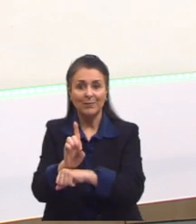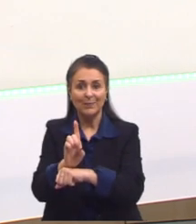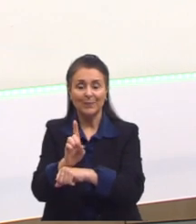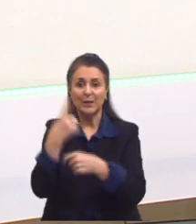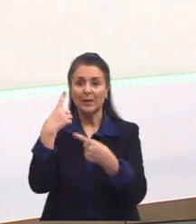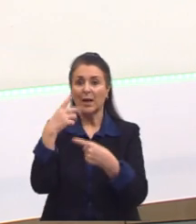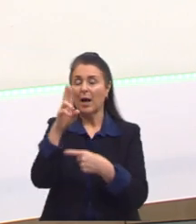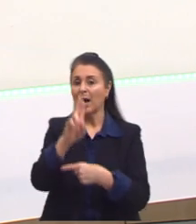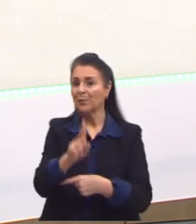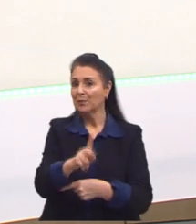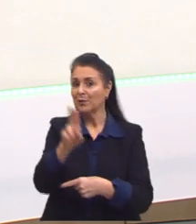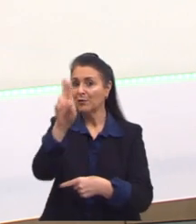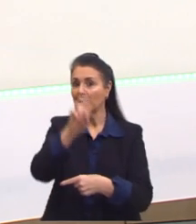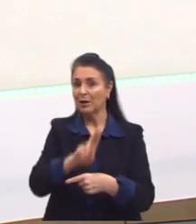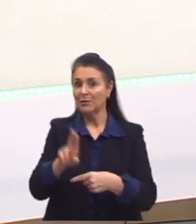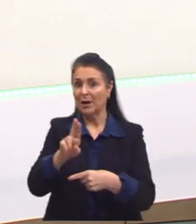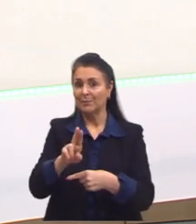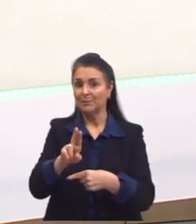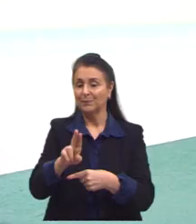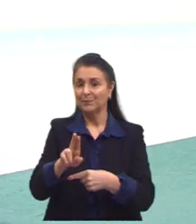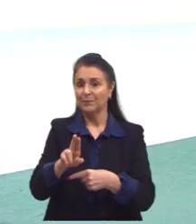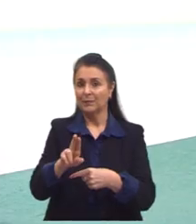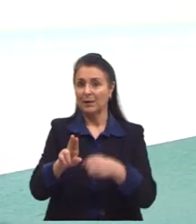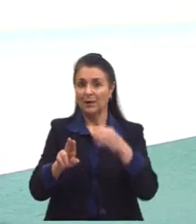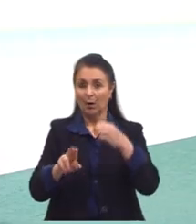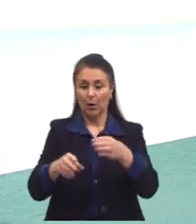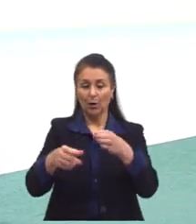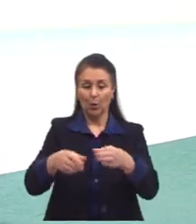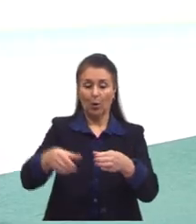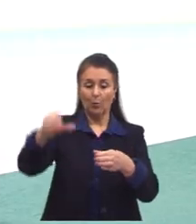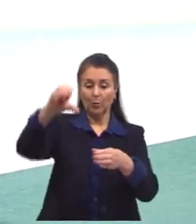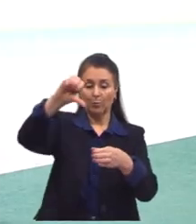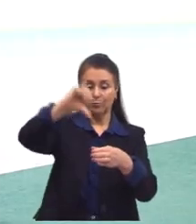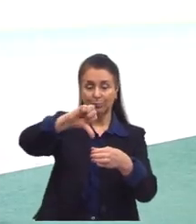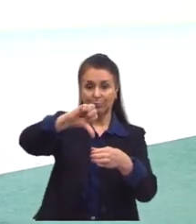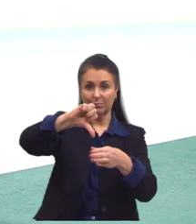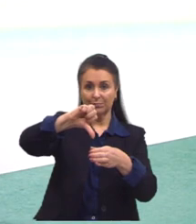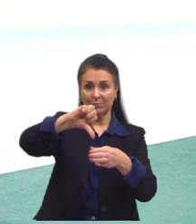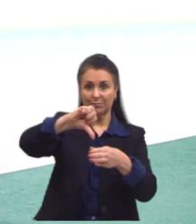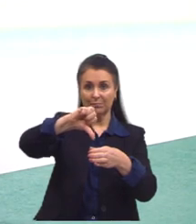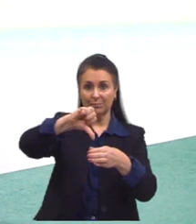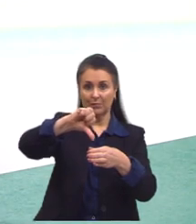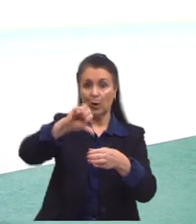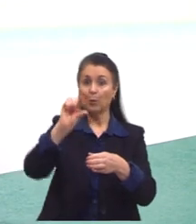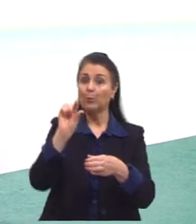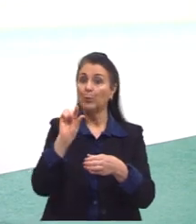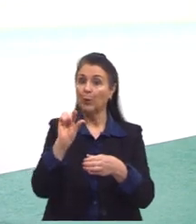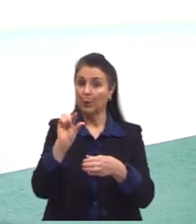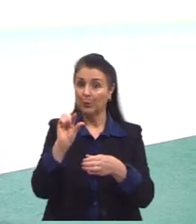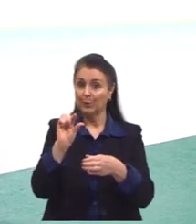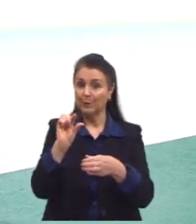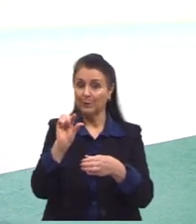colocar ele no fundo do meu copo. Só uma pequena quantidade.